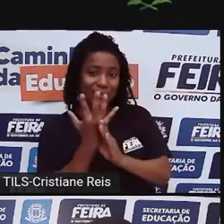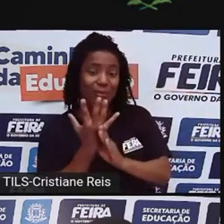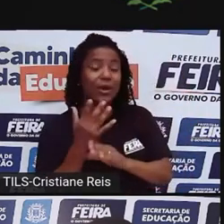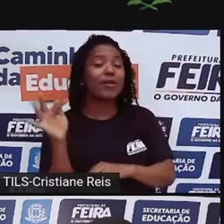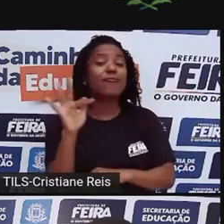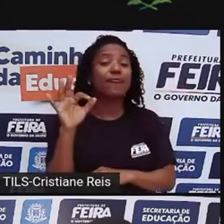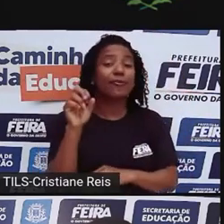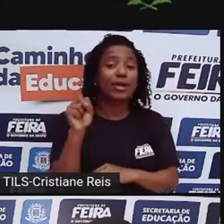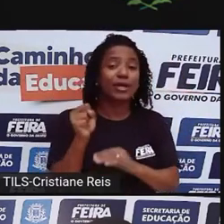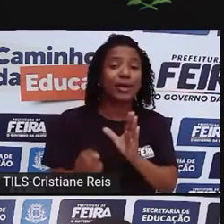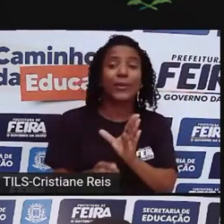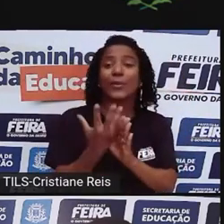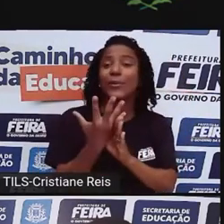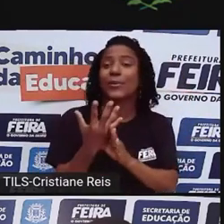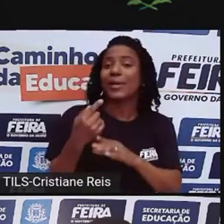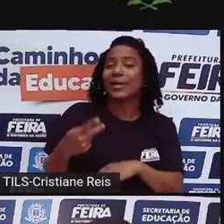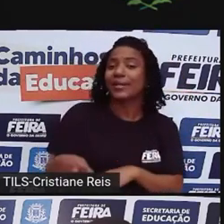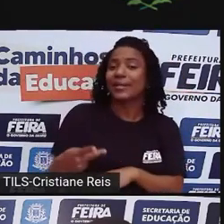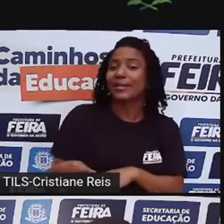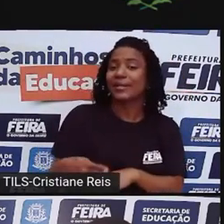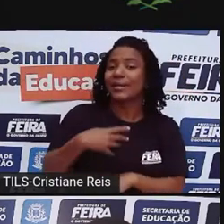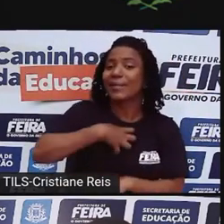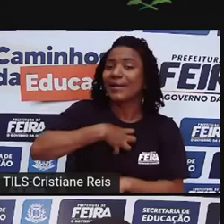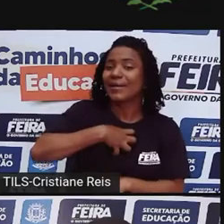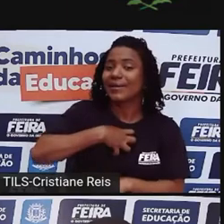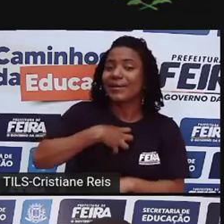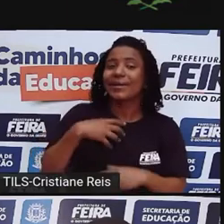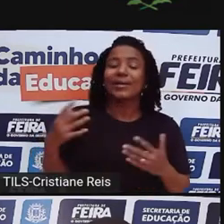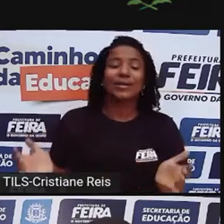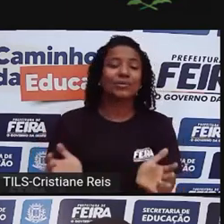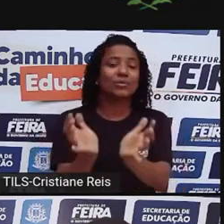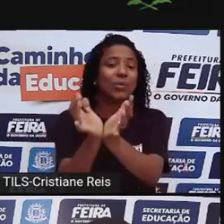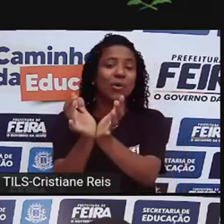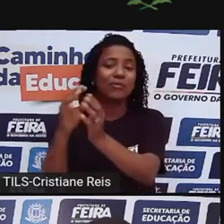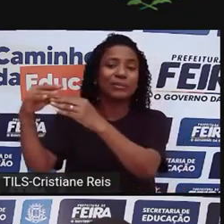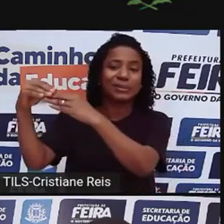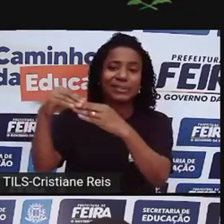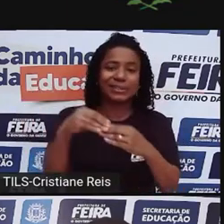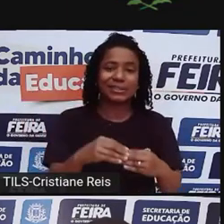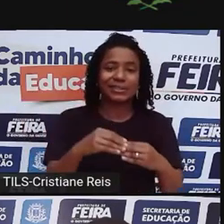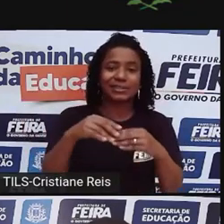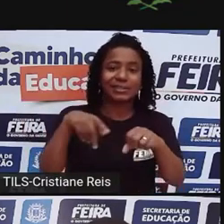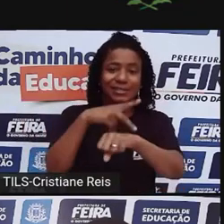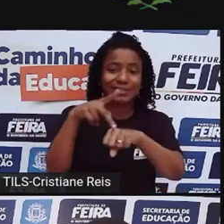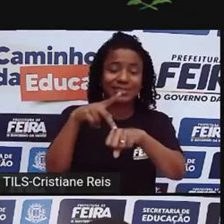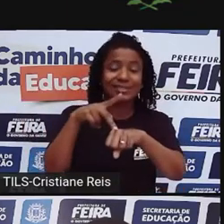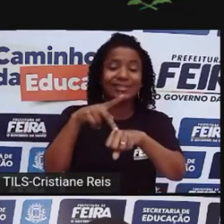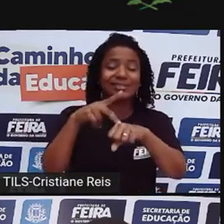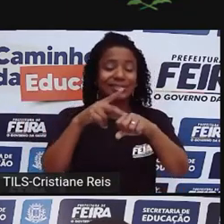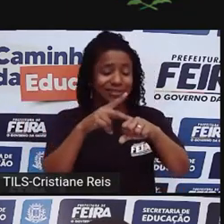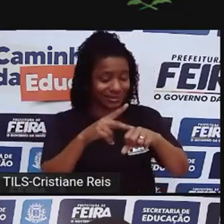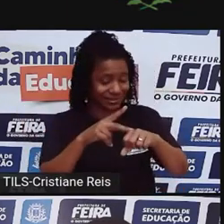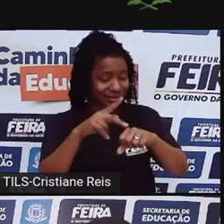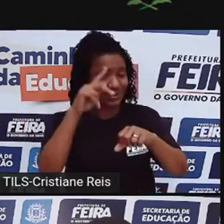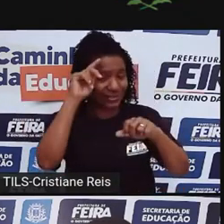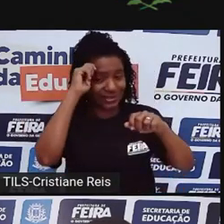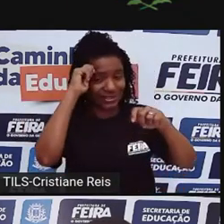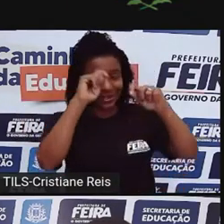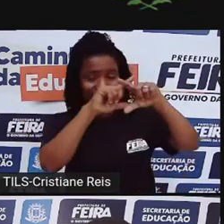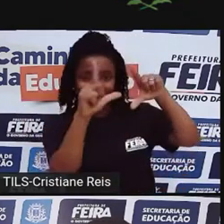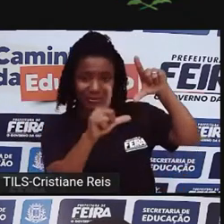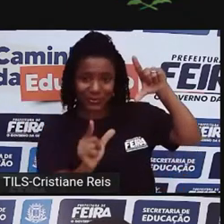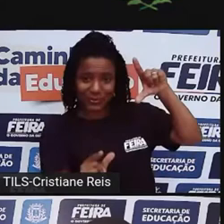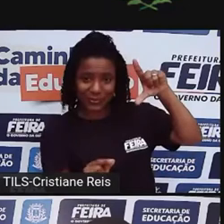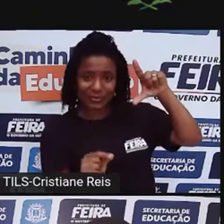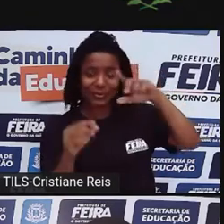povos africanos, né? Que foram escravizados, trazidos para cá forçadamente. Esse pessoal não tinha nenhum tipo de conhecimento,